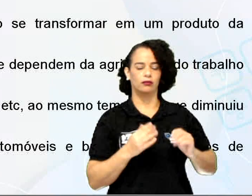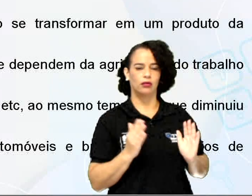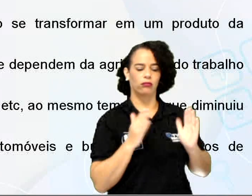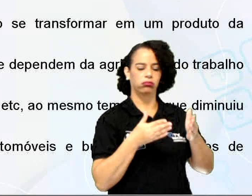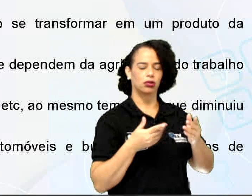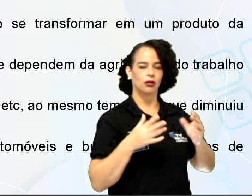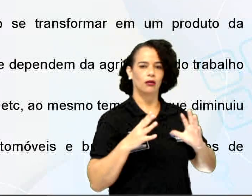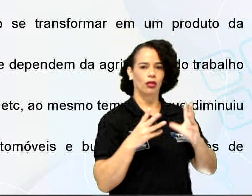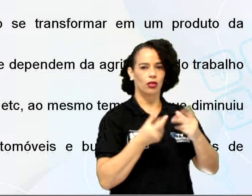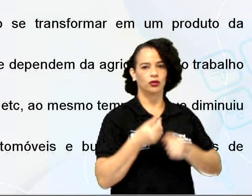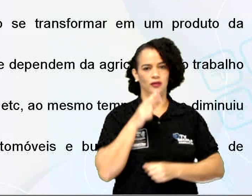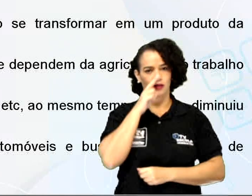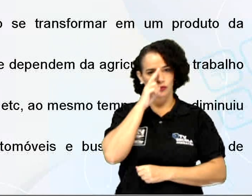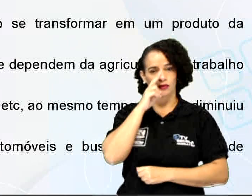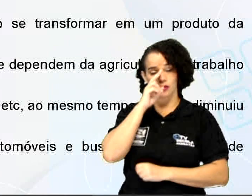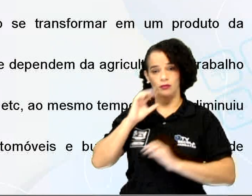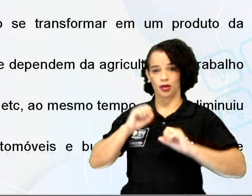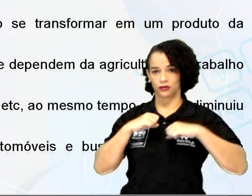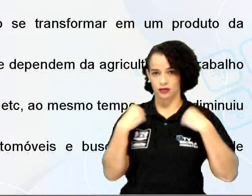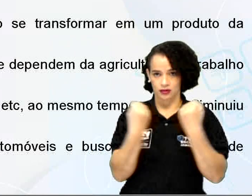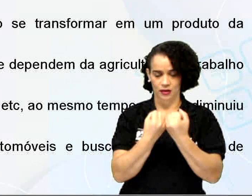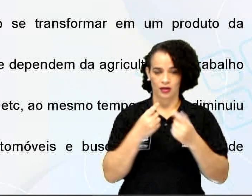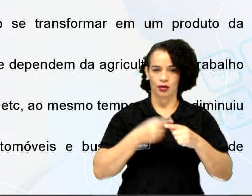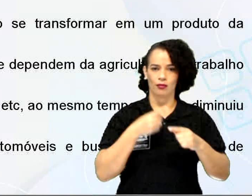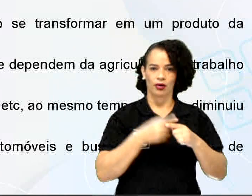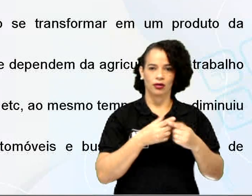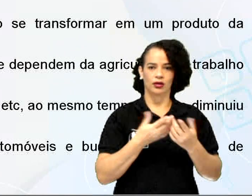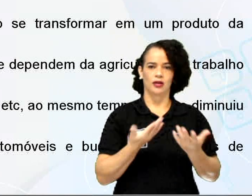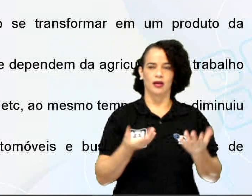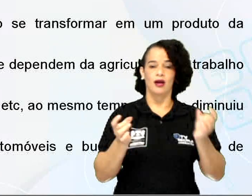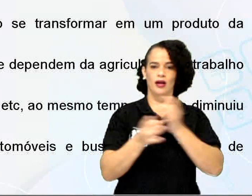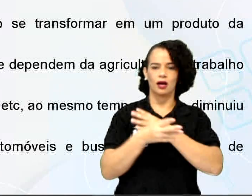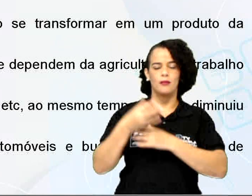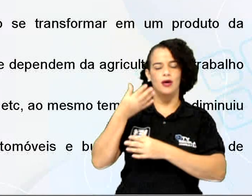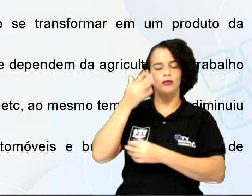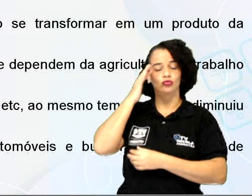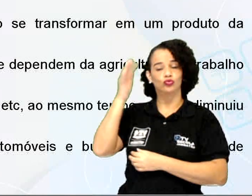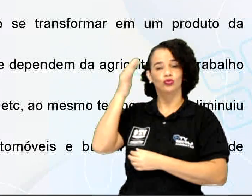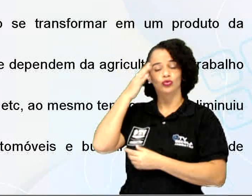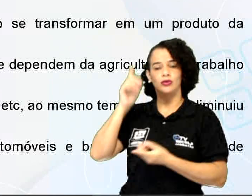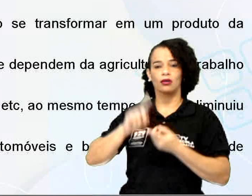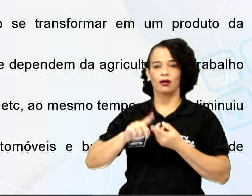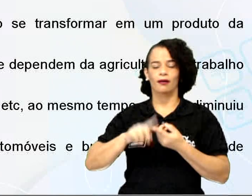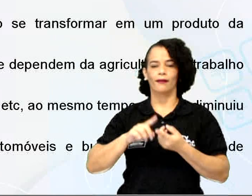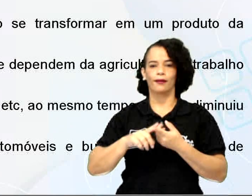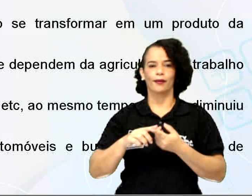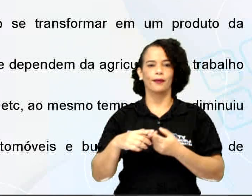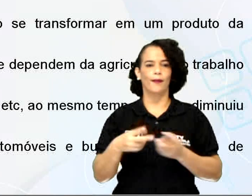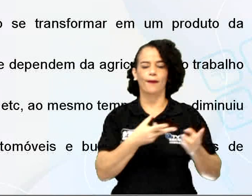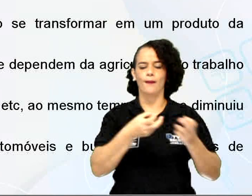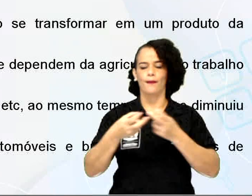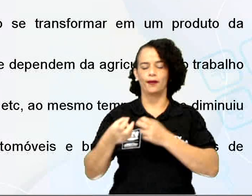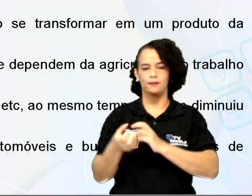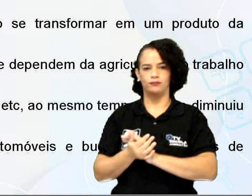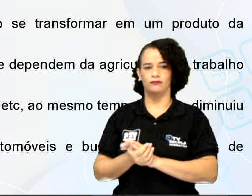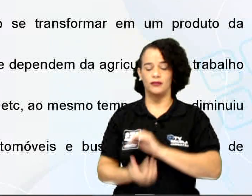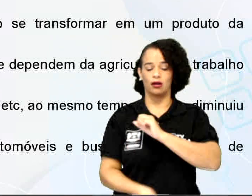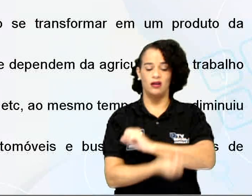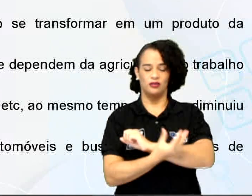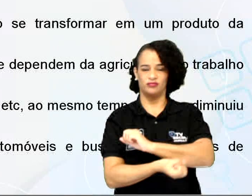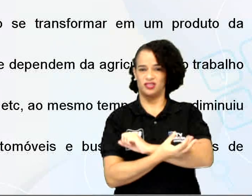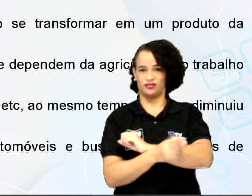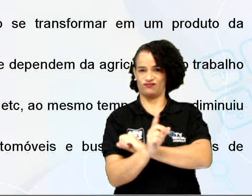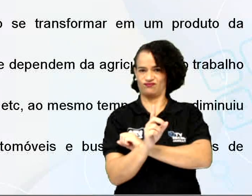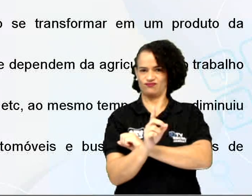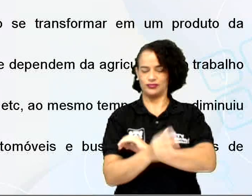todas as forças pela sociedade, pois destrói sonhos e perspectivas. Corrupção, pessoal, não é muito por aí, né?